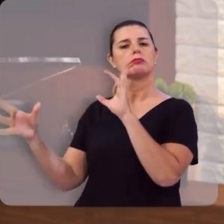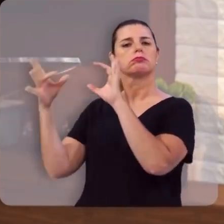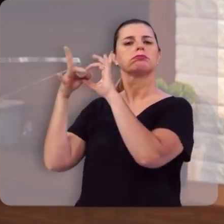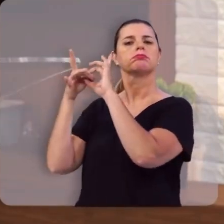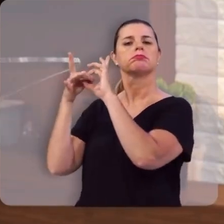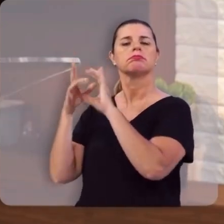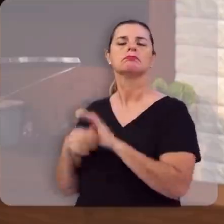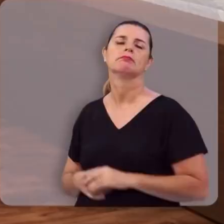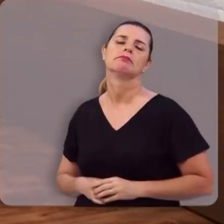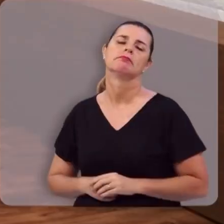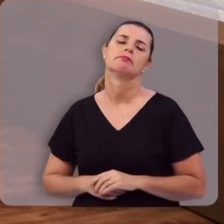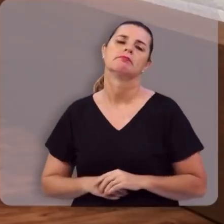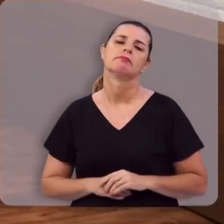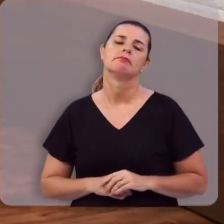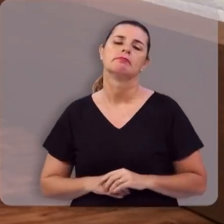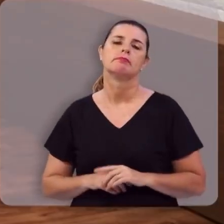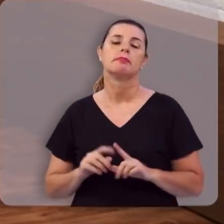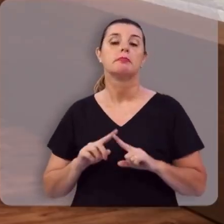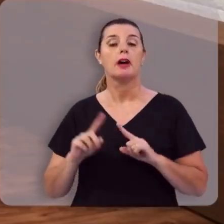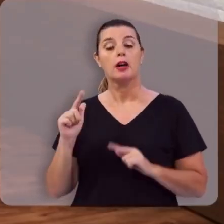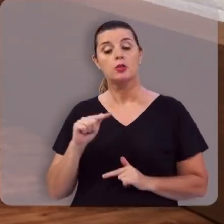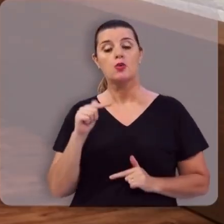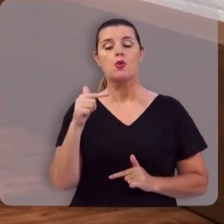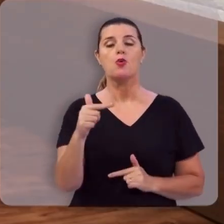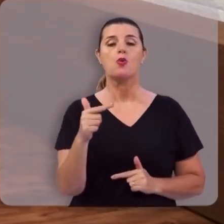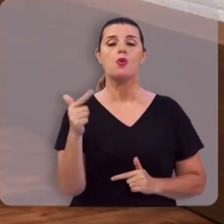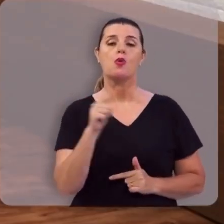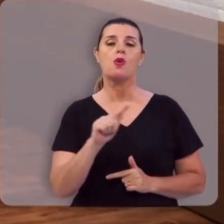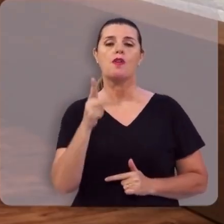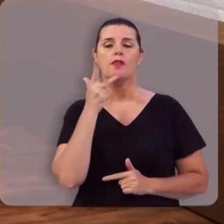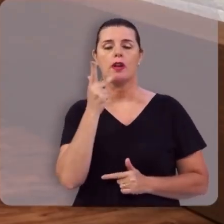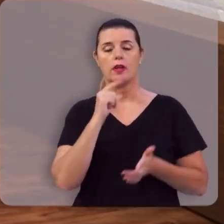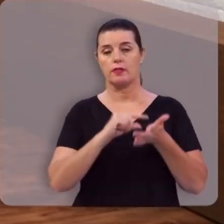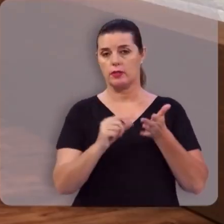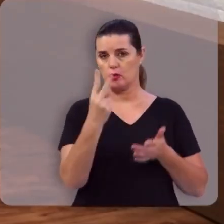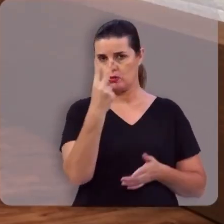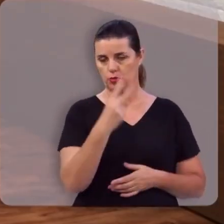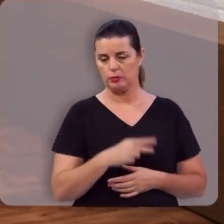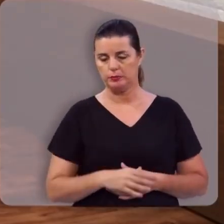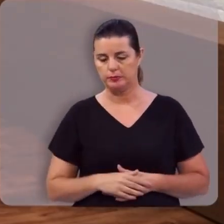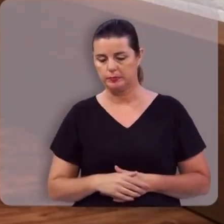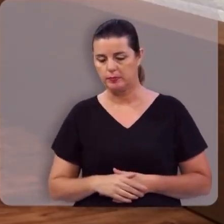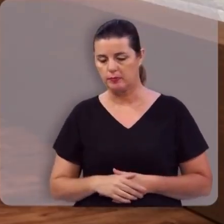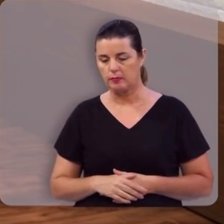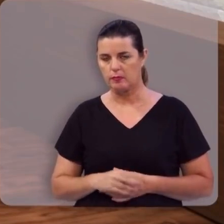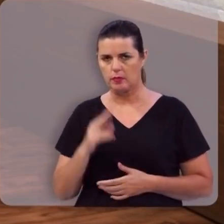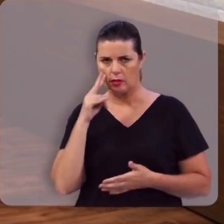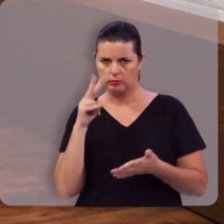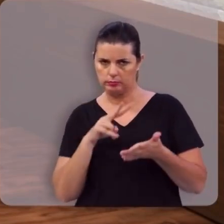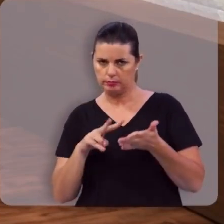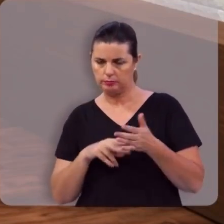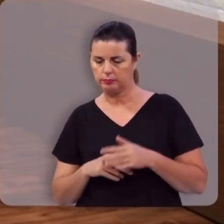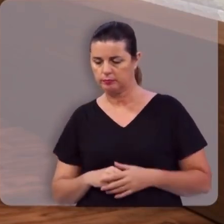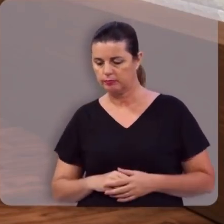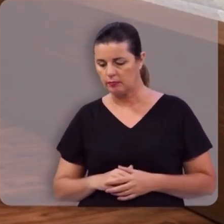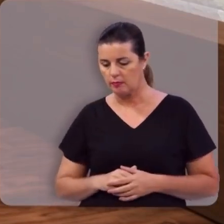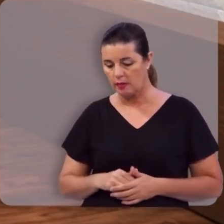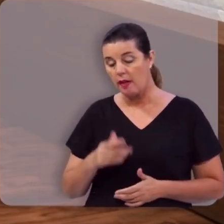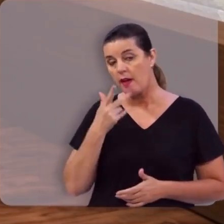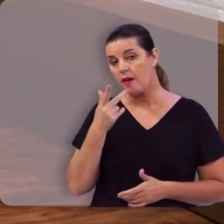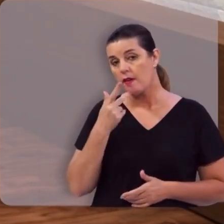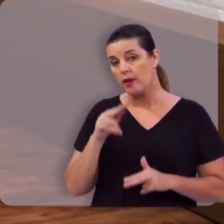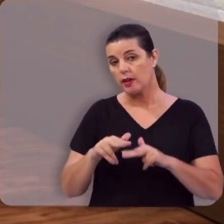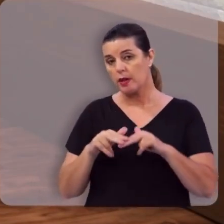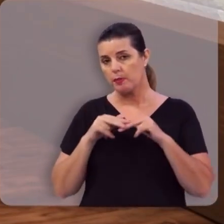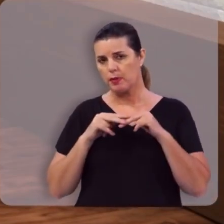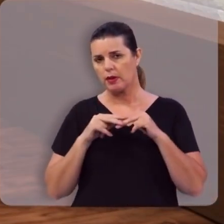restaurado. Mas ele prossegue e diz o seguinte, no versículo 2, confira aí comigo, ele diz assim, E por